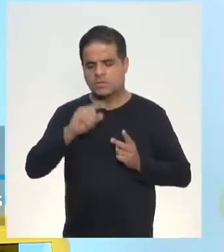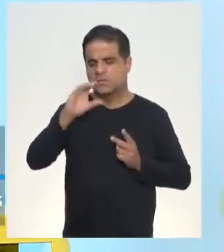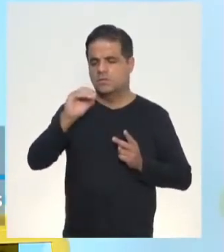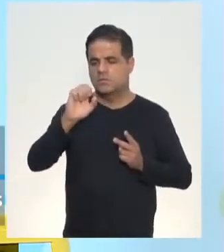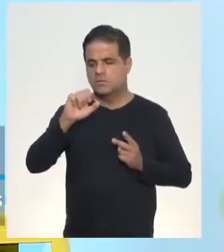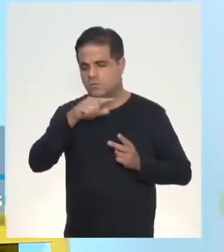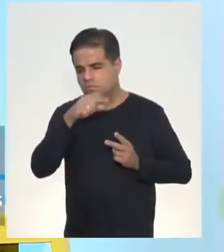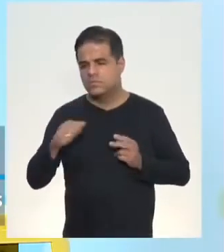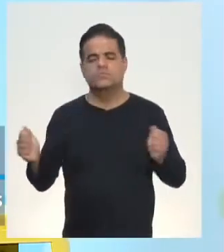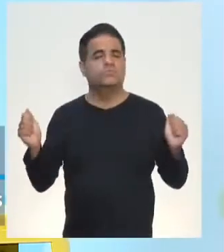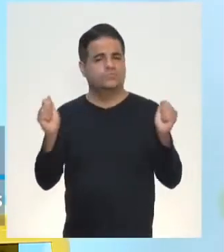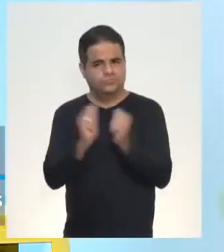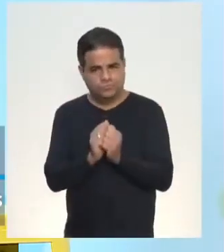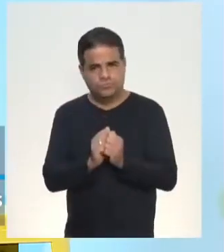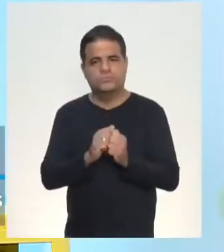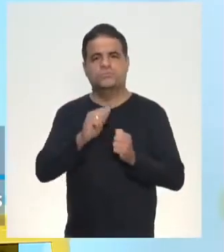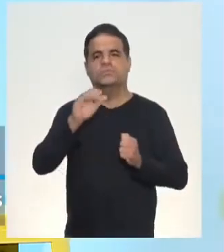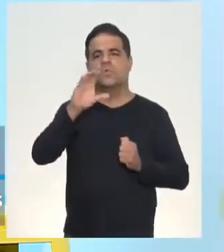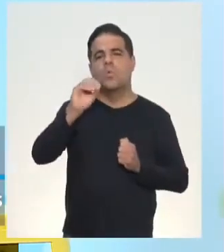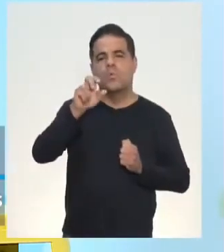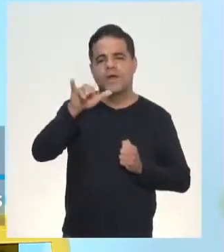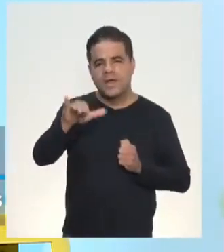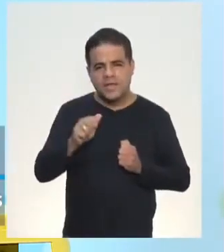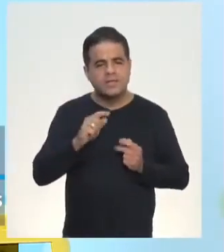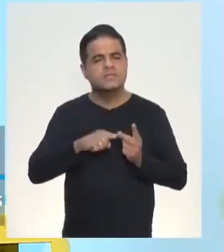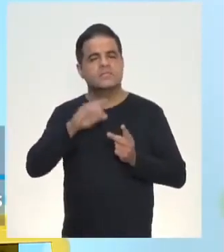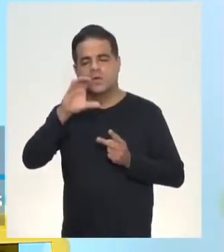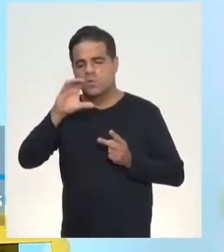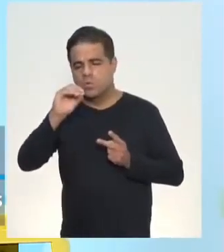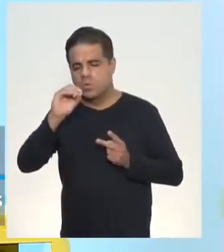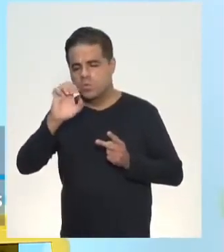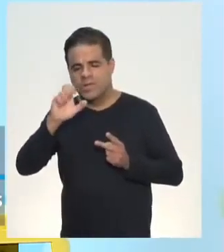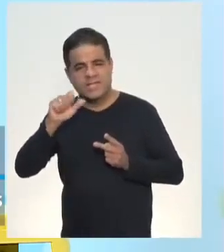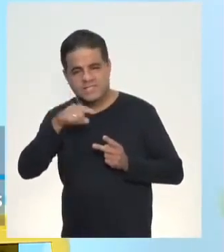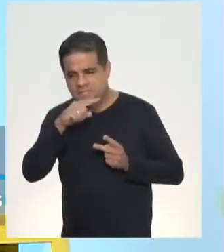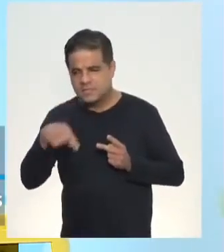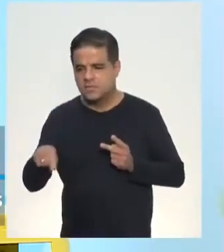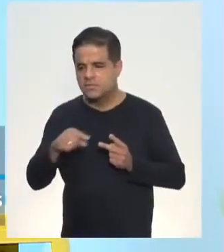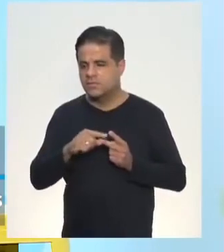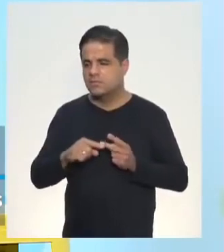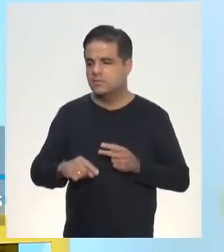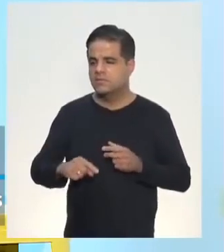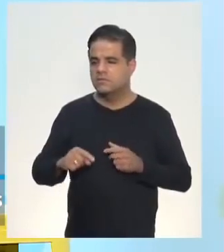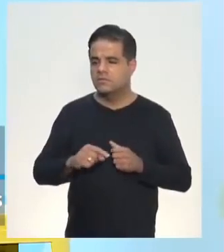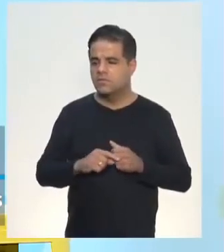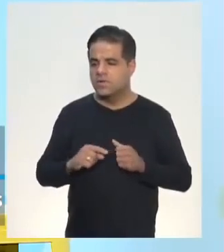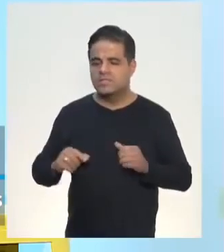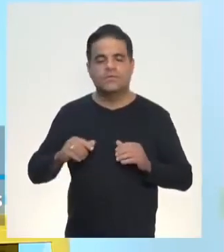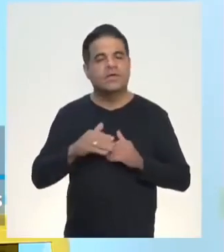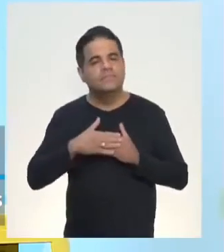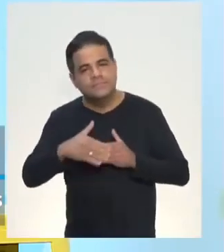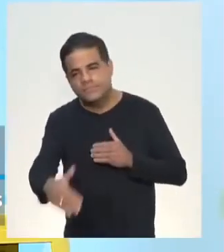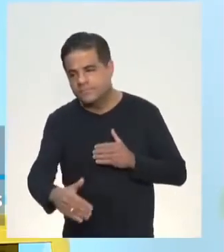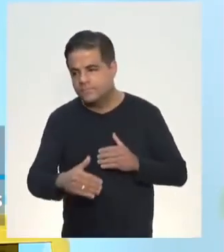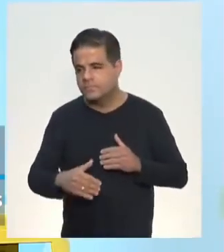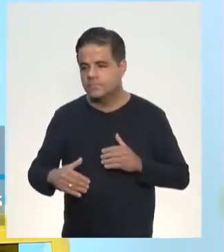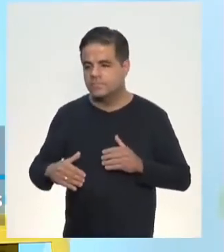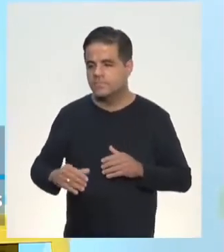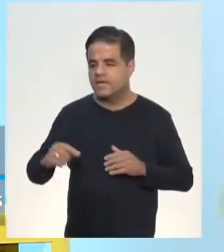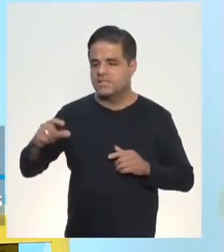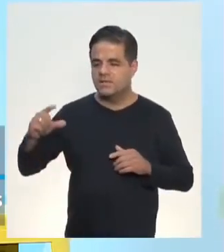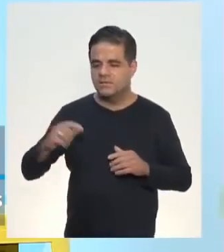sempre estão conosco, a coerência, a coesão. Vamos fazer parte dessa aula hoje. Então, quando a gente passa para a linguagem